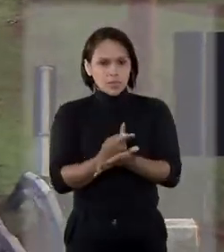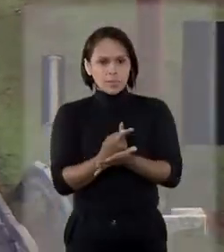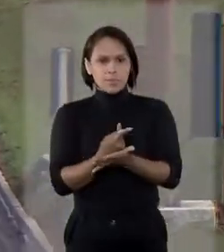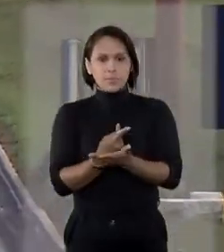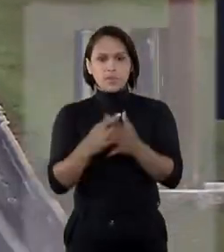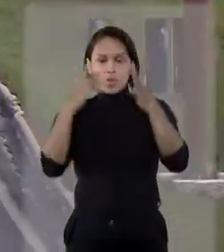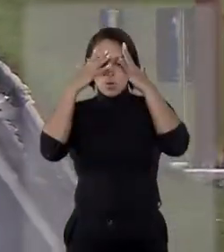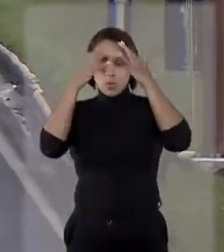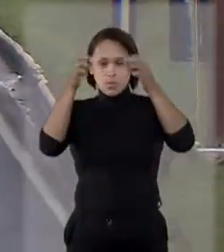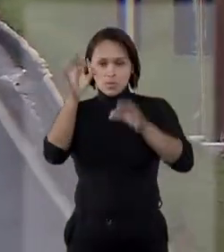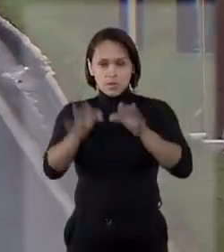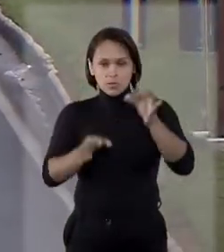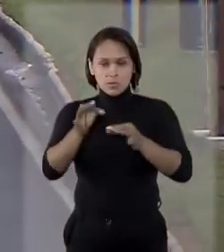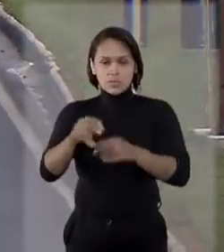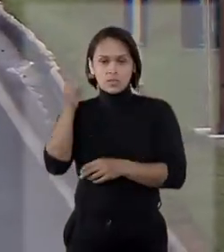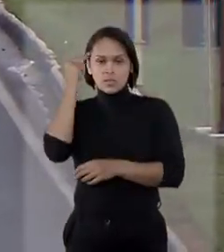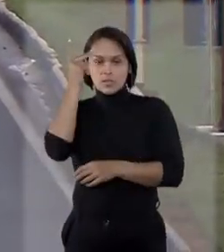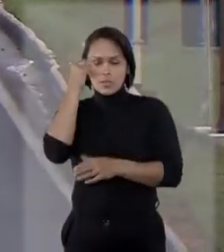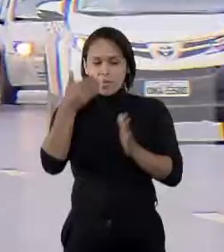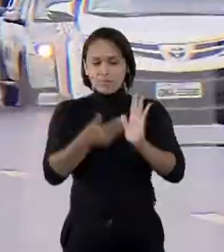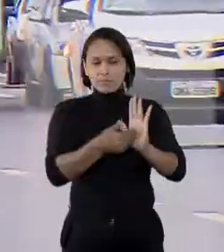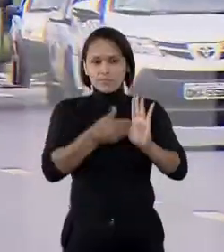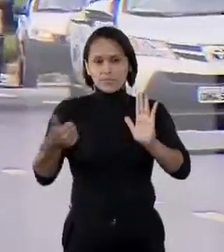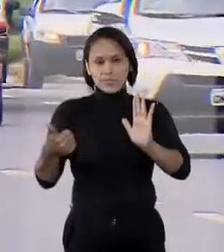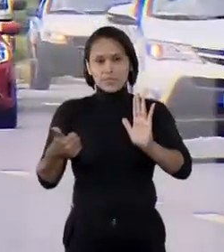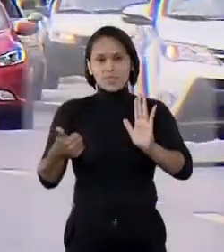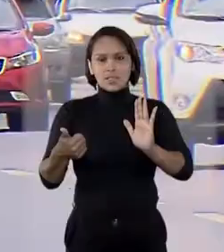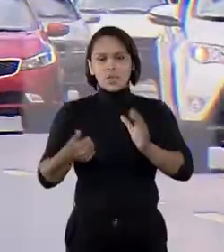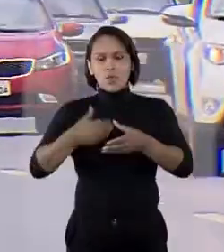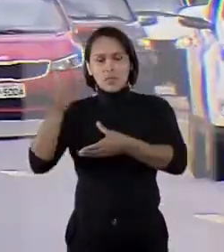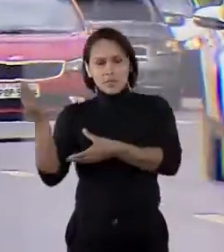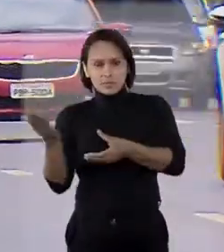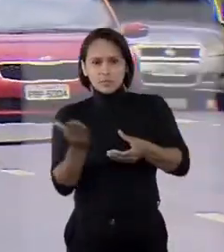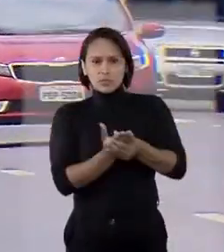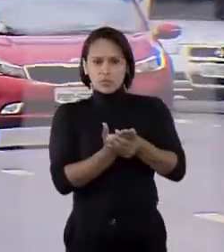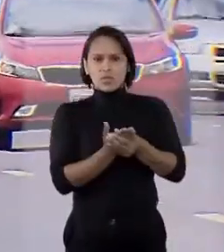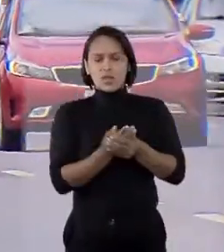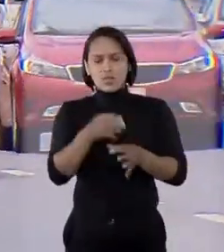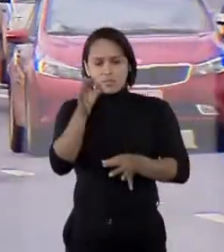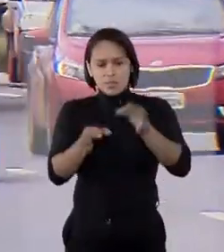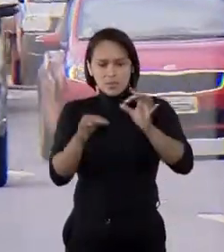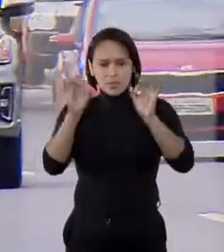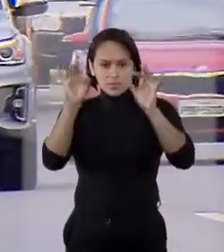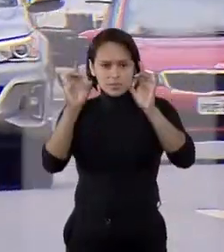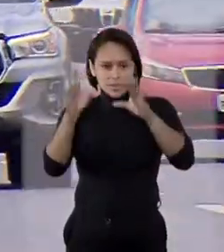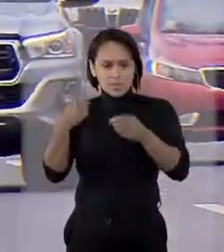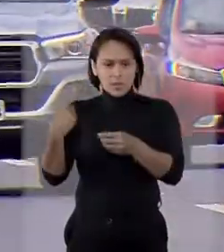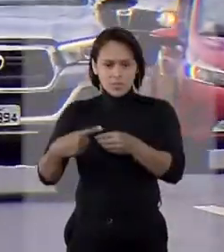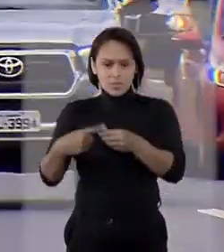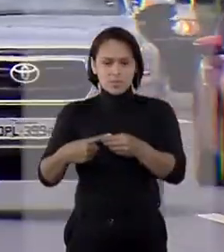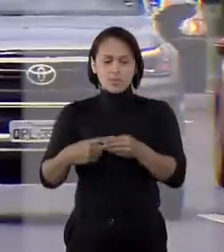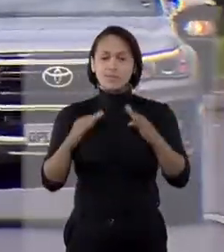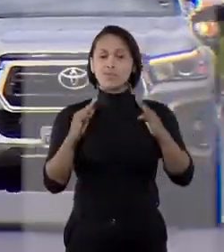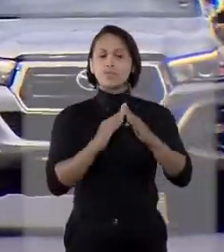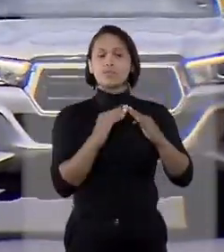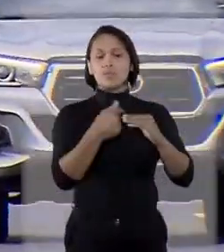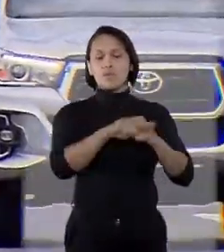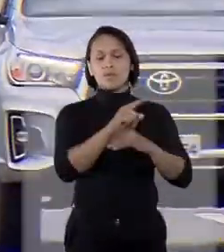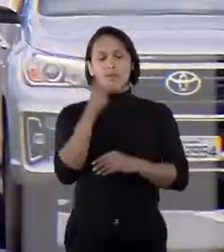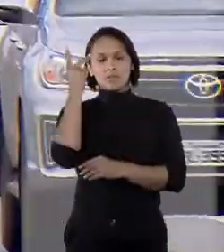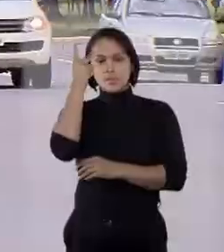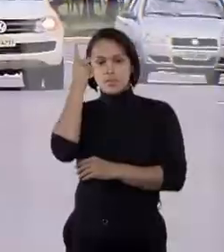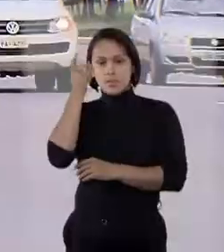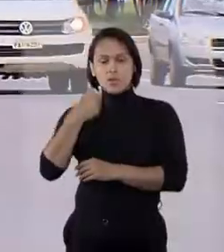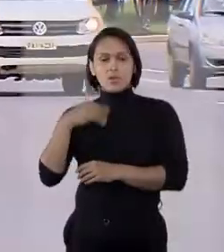Tribunal de Justiça de São Paulo negou o pedido do motorista para que a ação fosse julgada pelo Juizado Especial da cidade onde ele reside, em